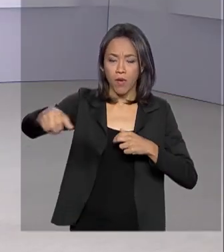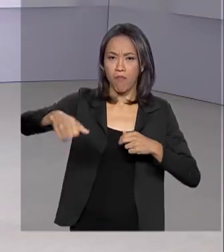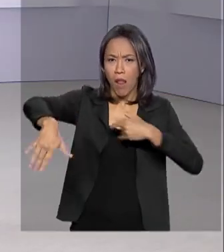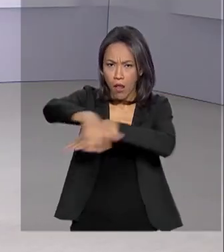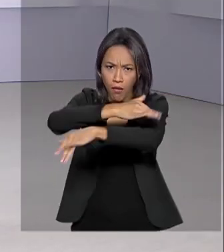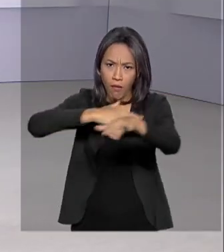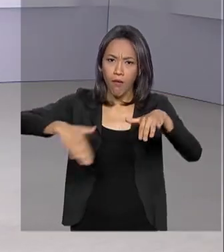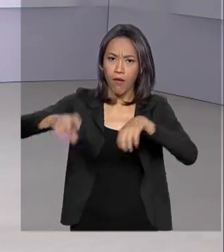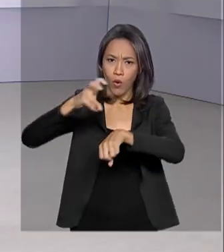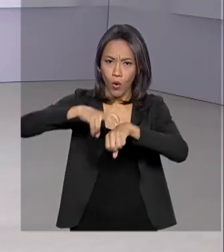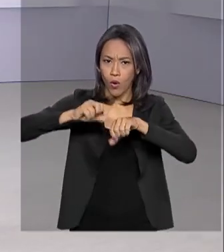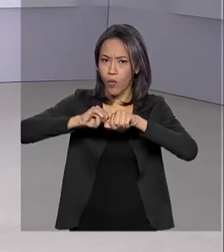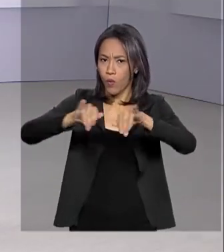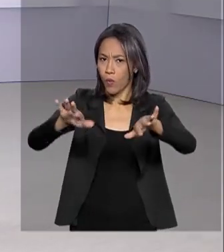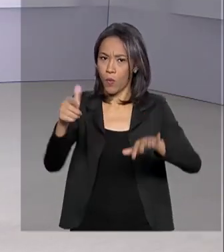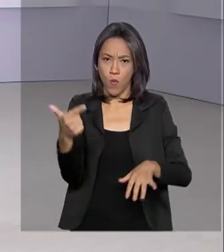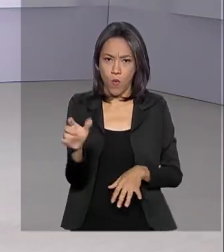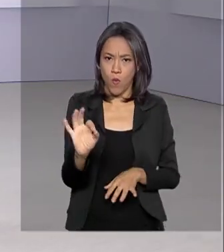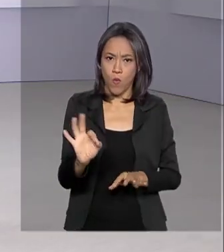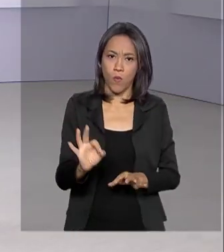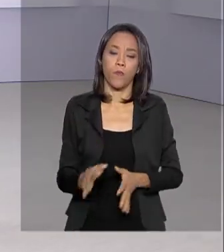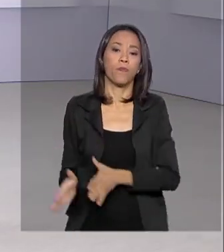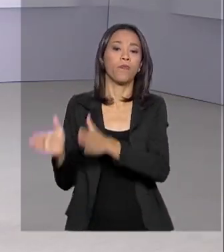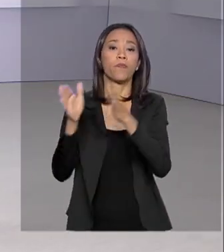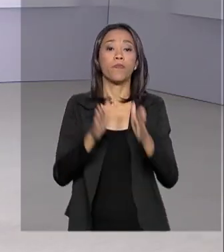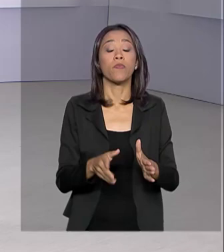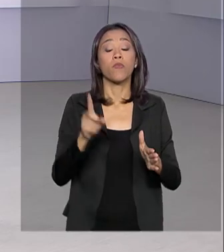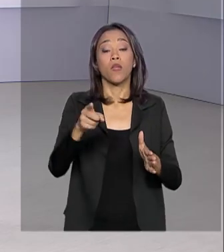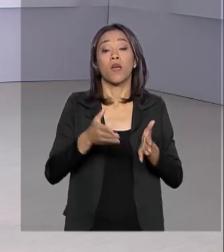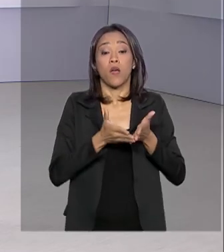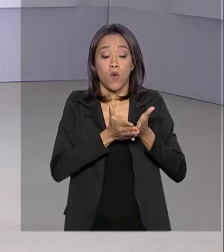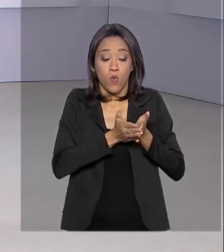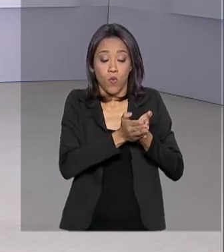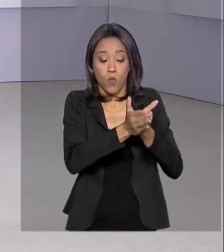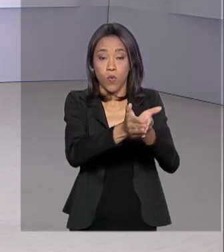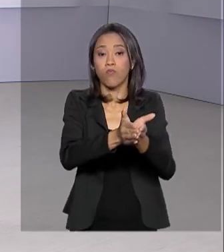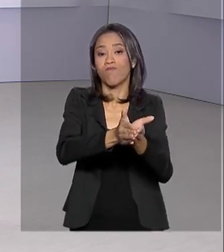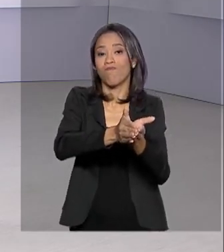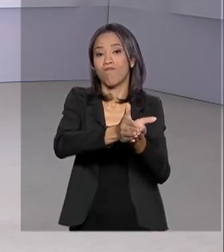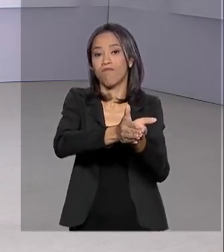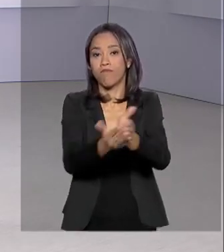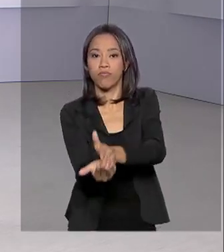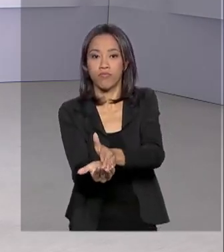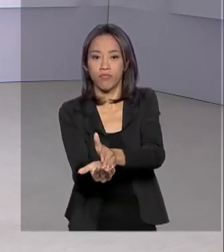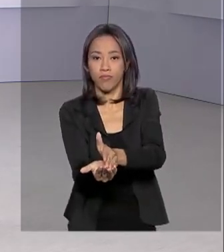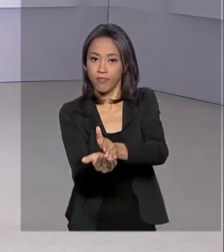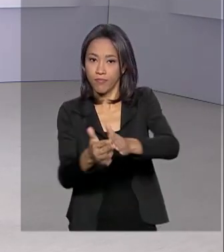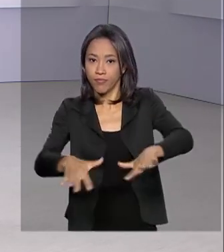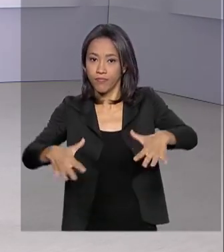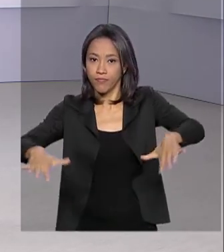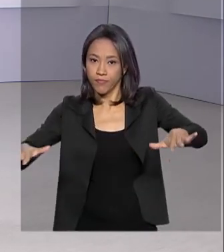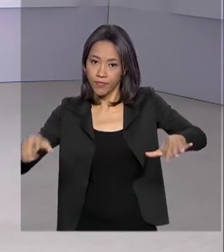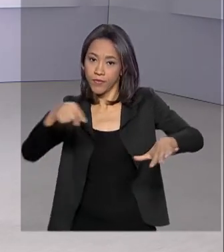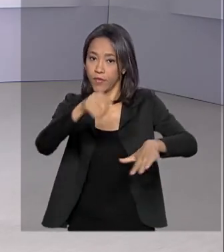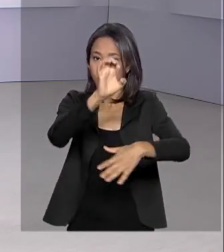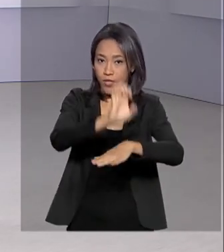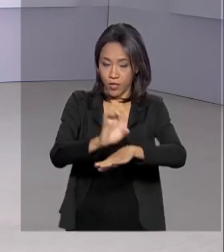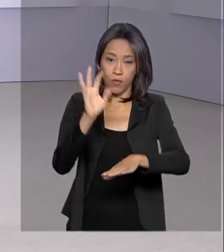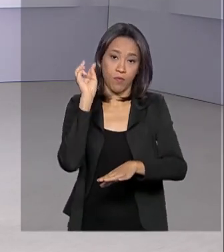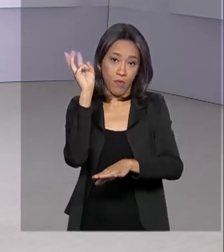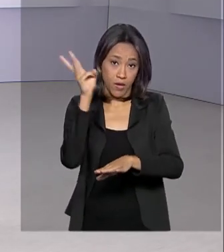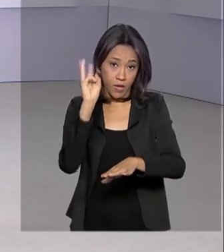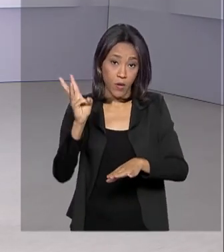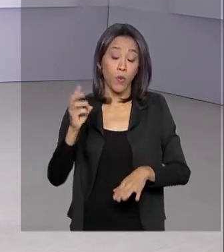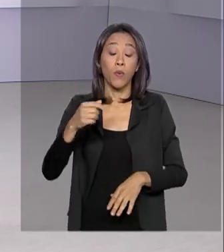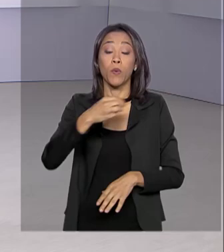Após sobrevoar a área onde o navio estelar Banner está encalhado, no Maranhão, o ministro do Meio Ambiente, Ricardo Salles, falou nesta quarta